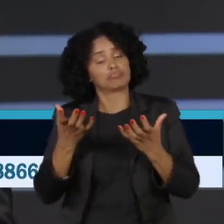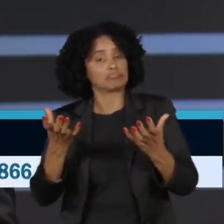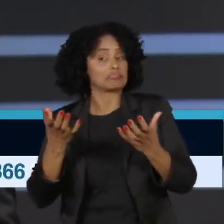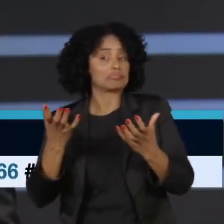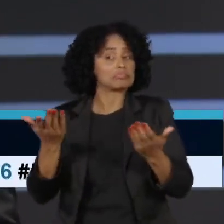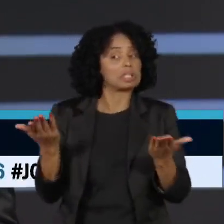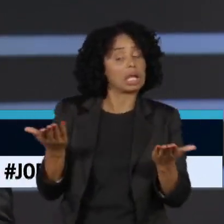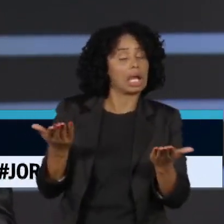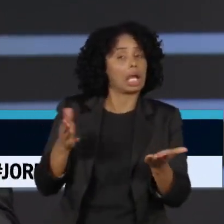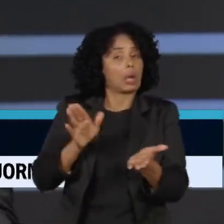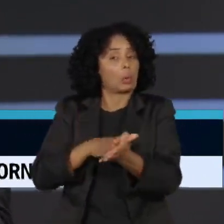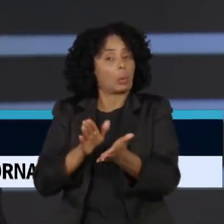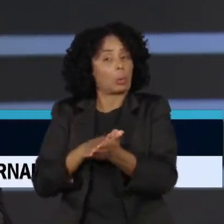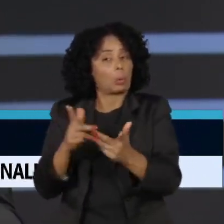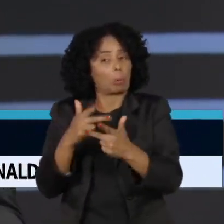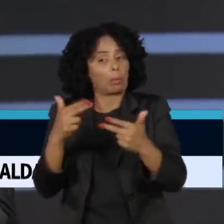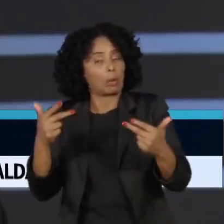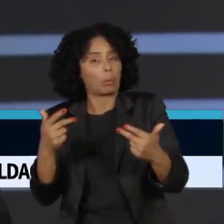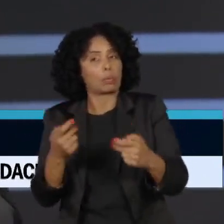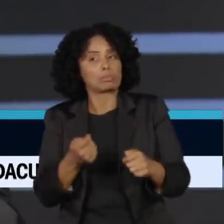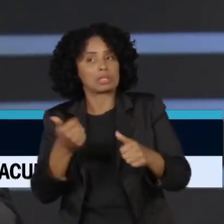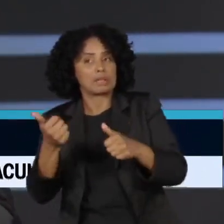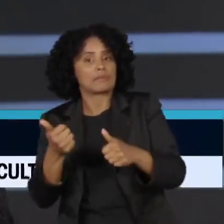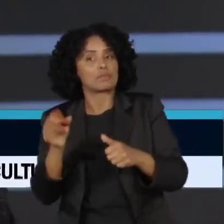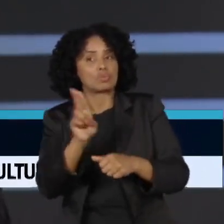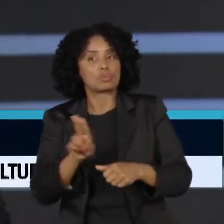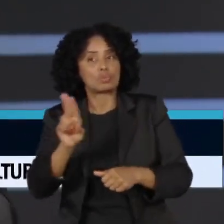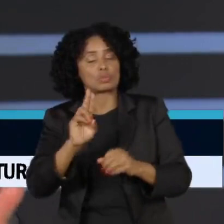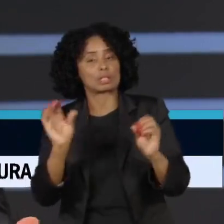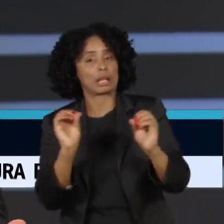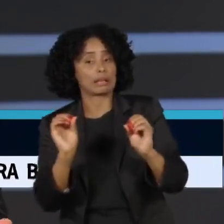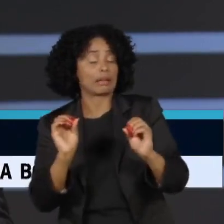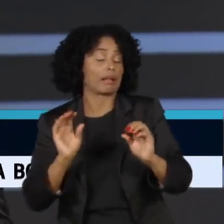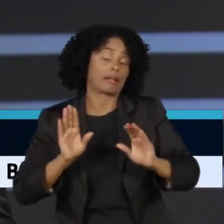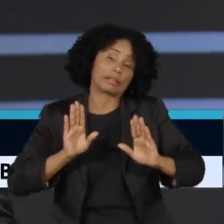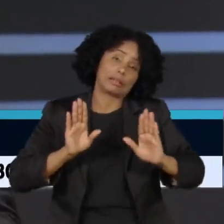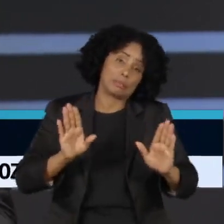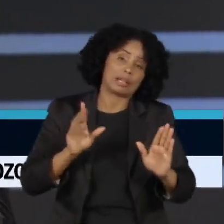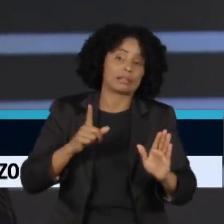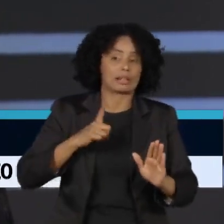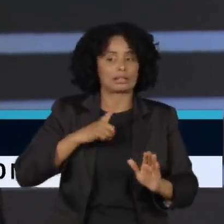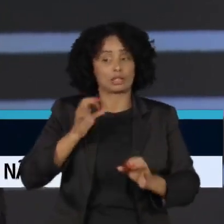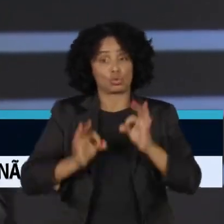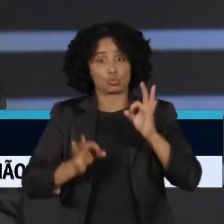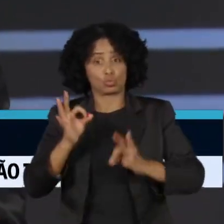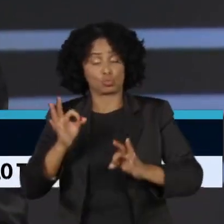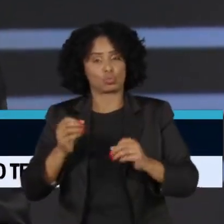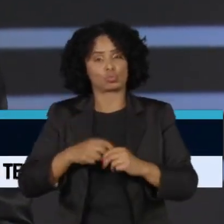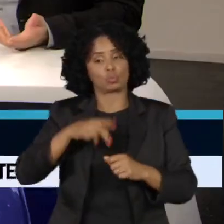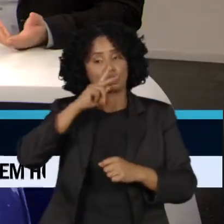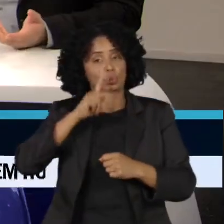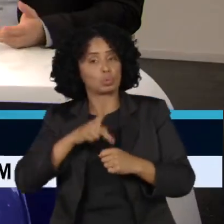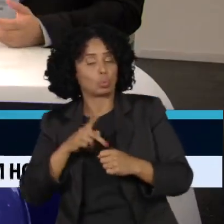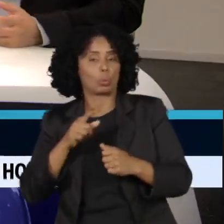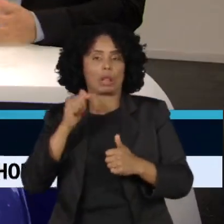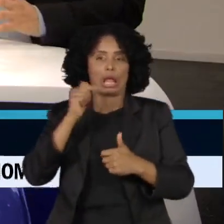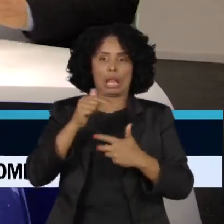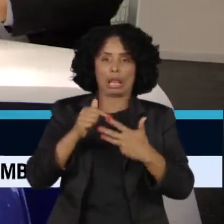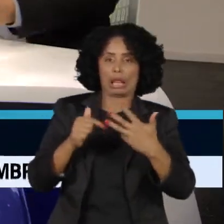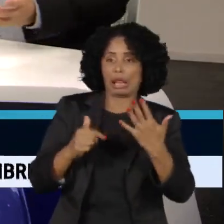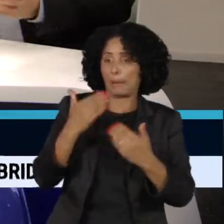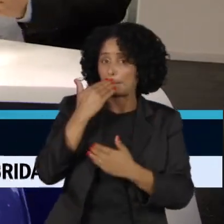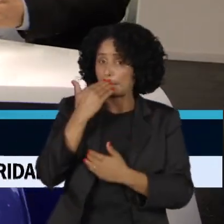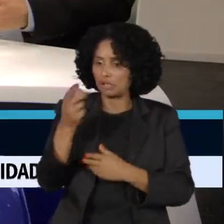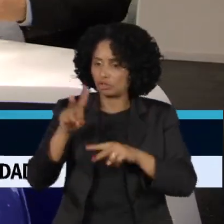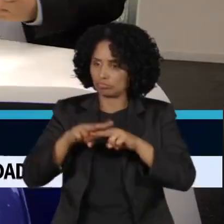porque ele perde o foro, ou seja, juízes, promotores vão poder mover ações contra ele, eventualmente pedidos de prisão preventiva e